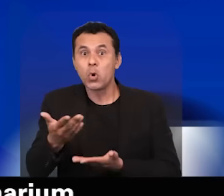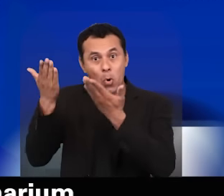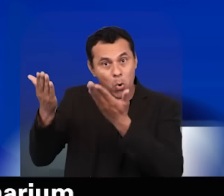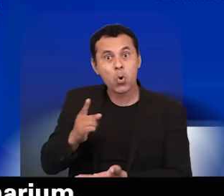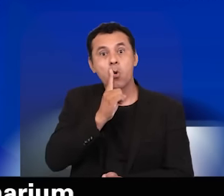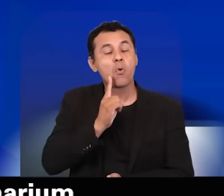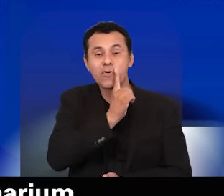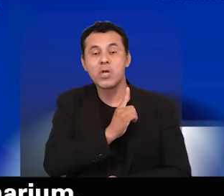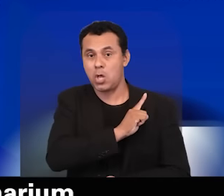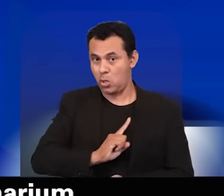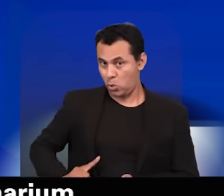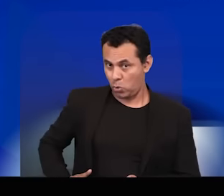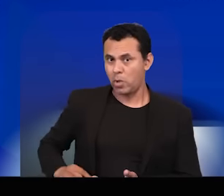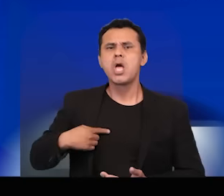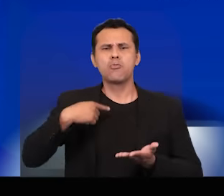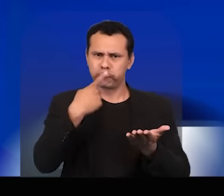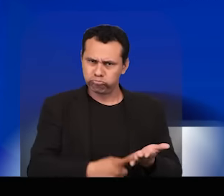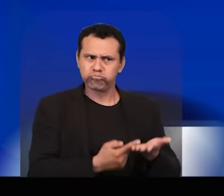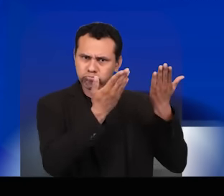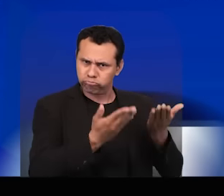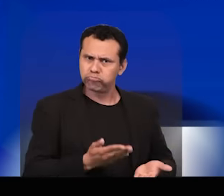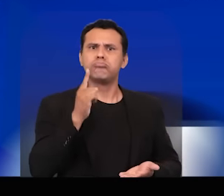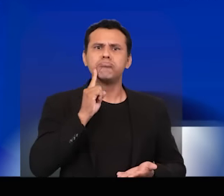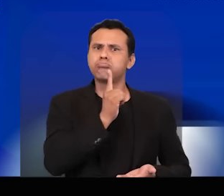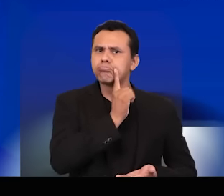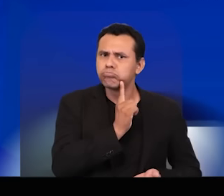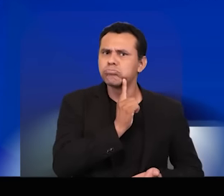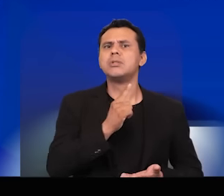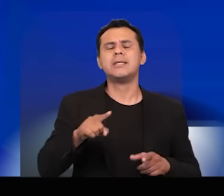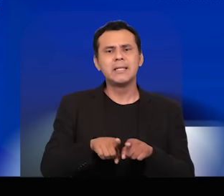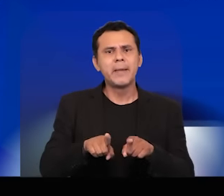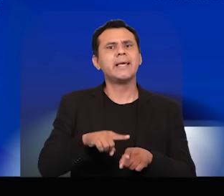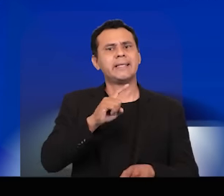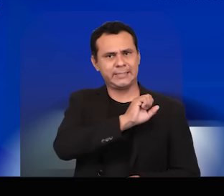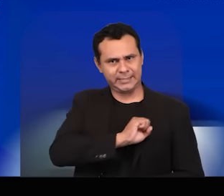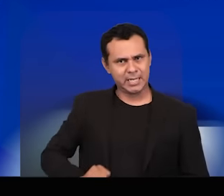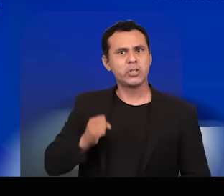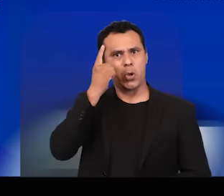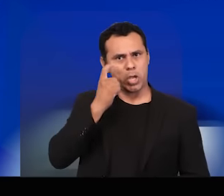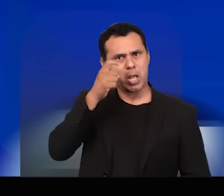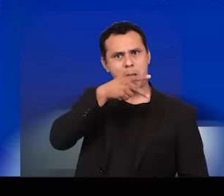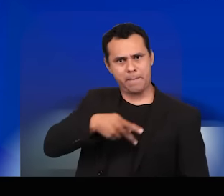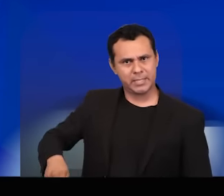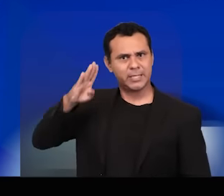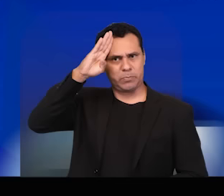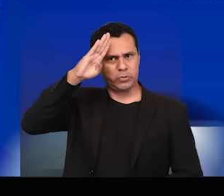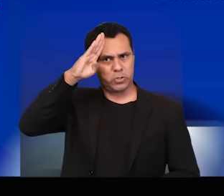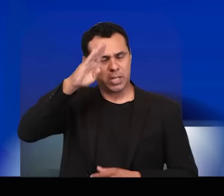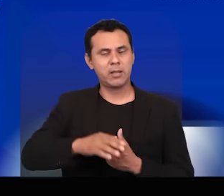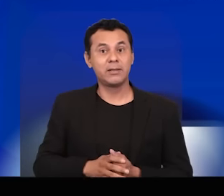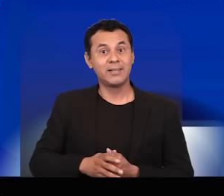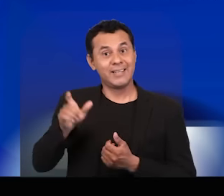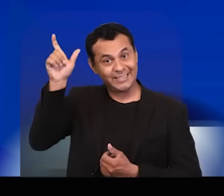é com o nosso governador Antônio Denário. Meu compromisso é com o governador Antônio Denário. O senador Irã Gonçalves e o presidente